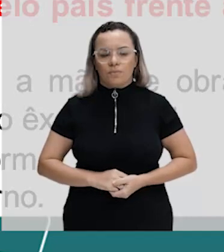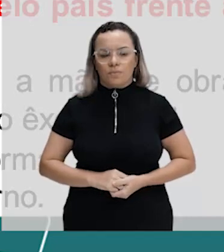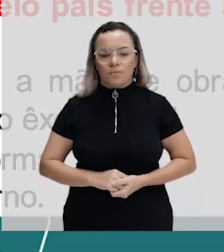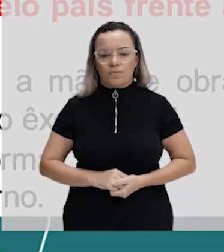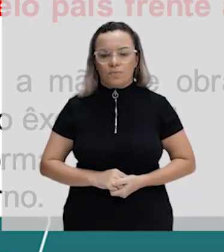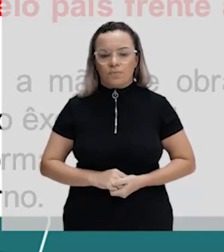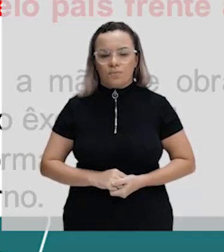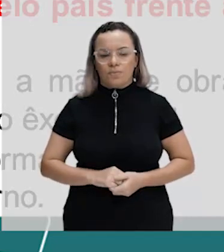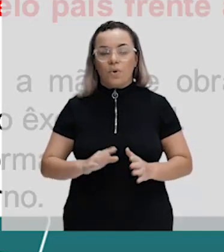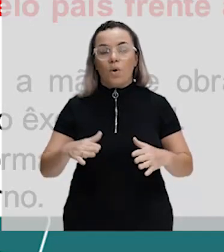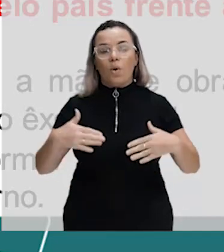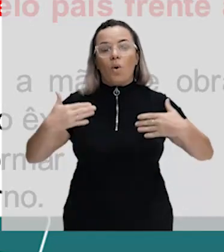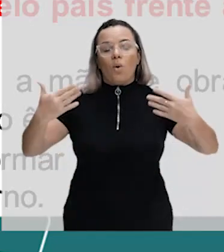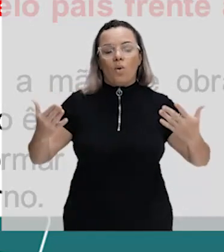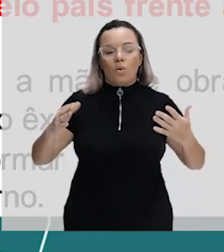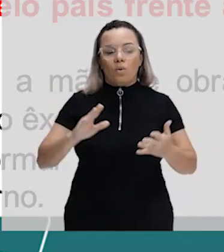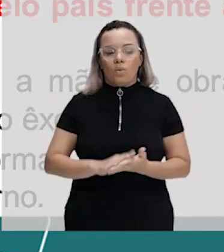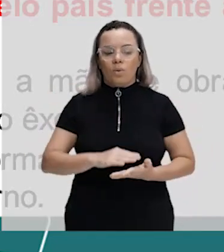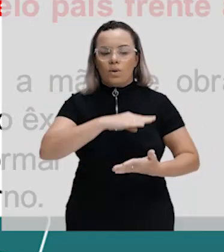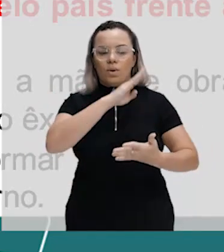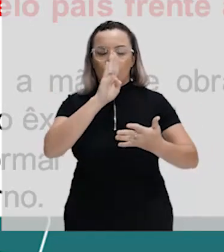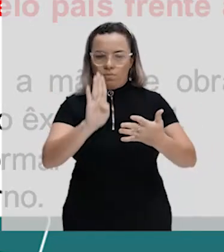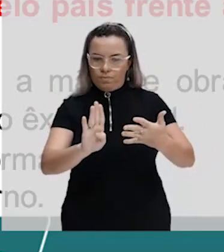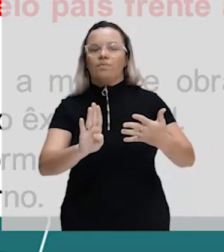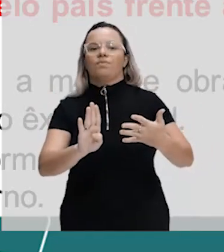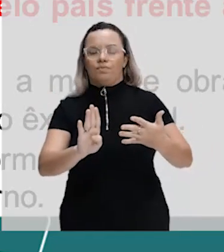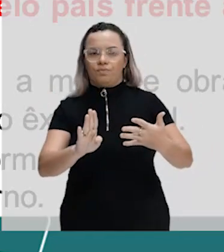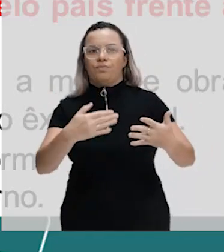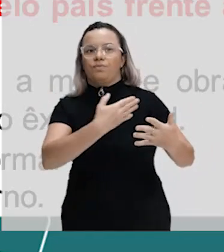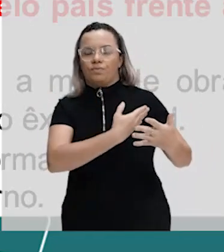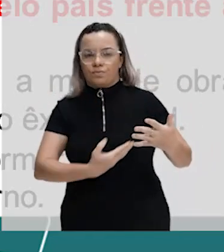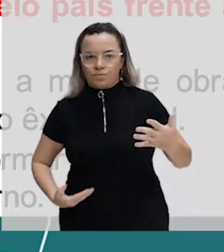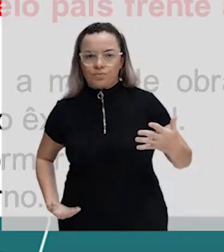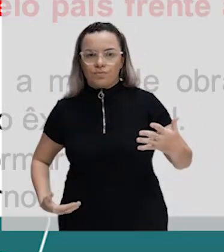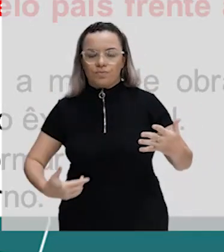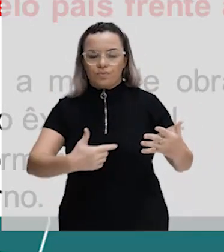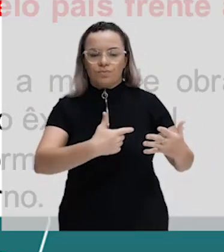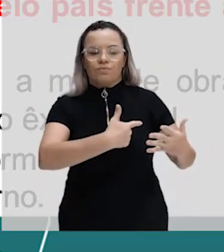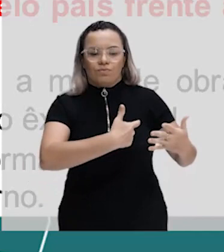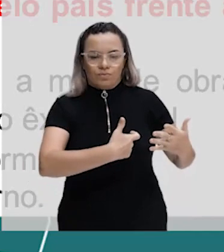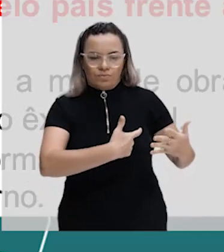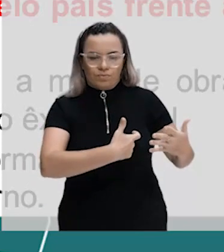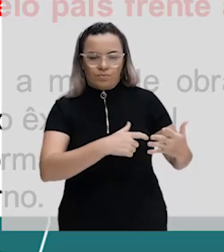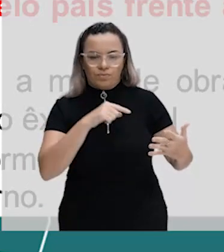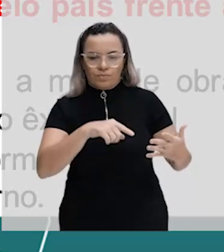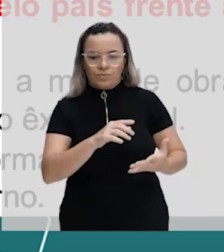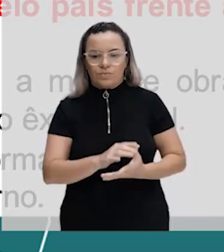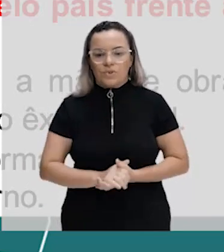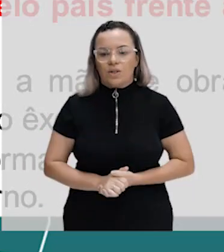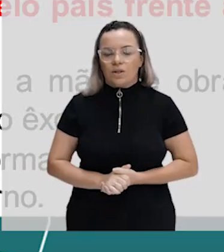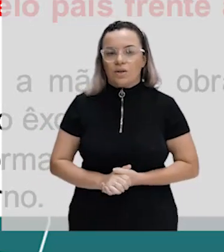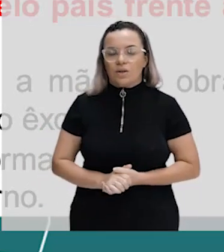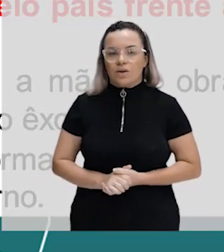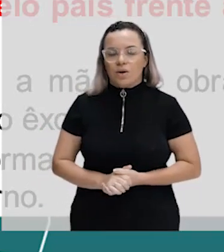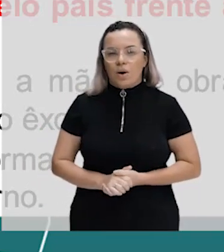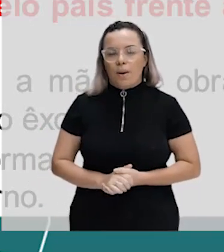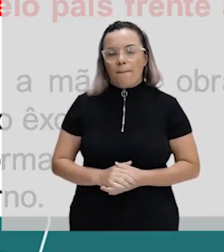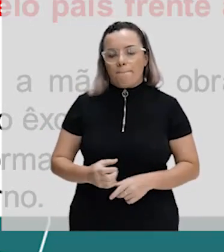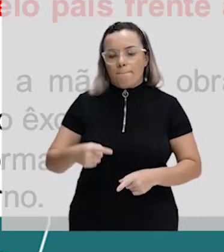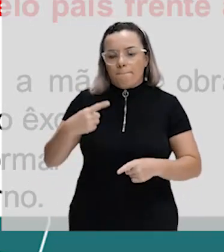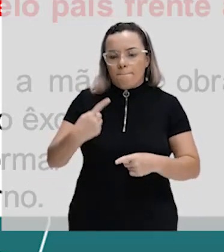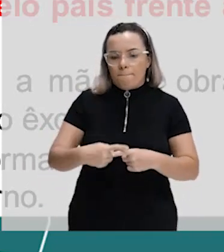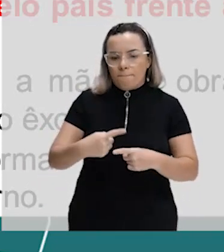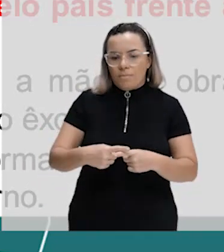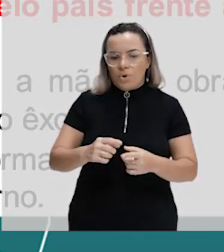consolidada, onde, no governo de Getúlio Vargas, graças aos efeitos sentidos pelo país frente à crise de 29. O vai